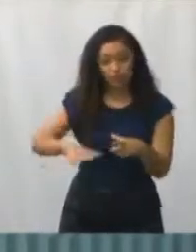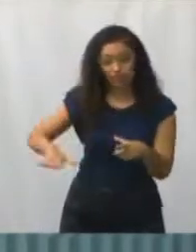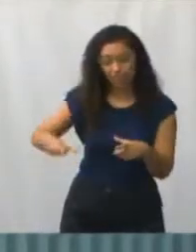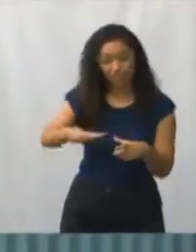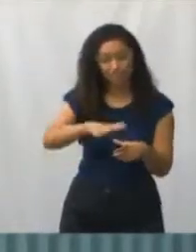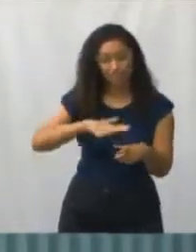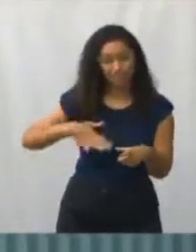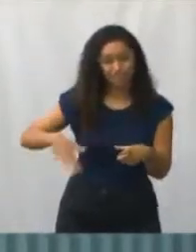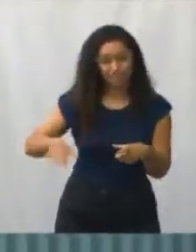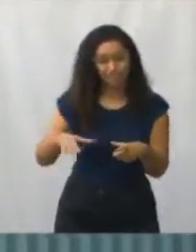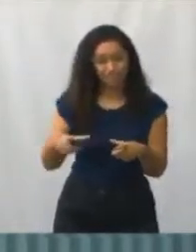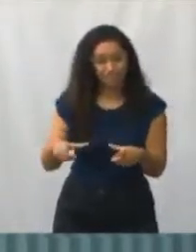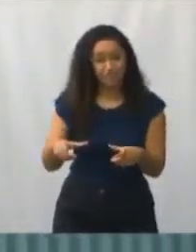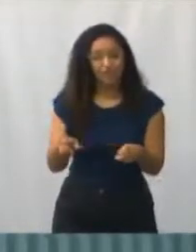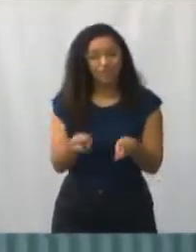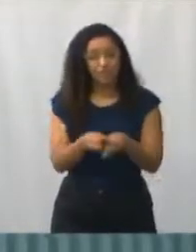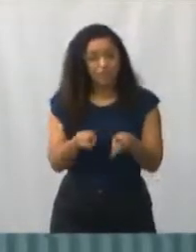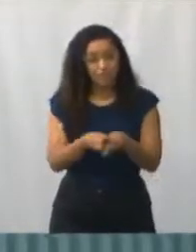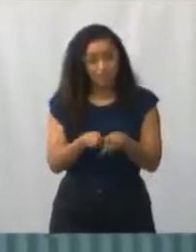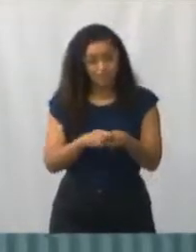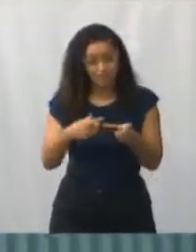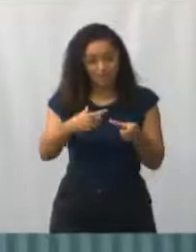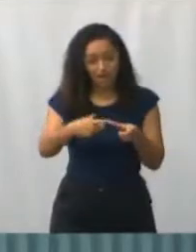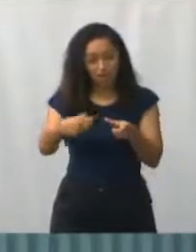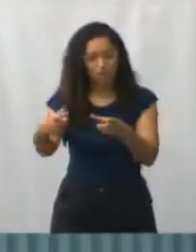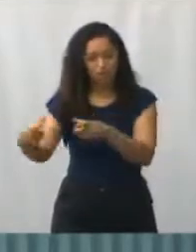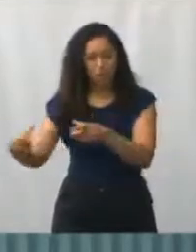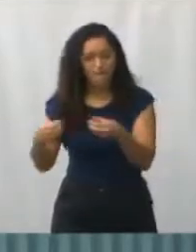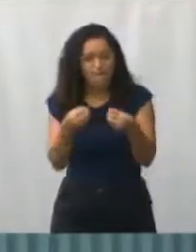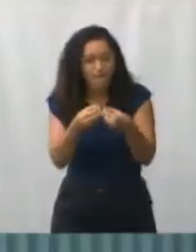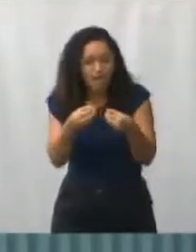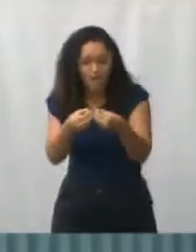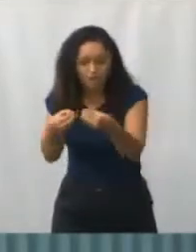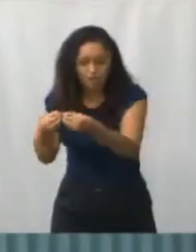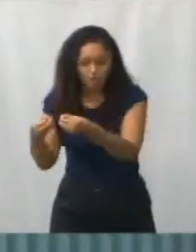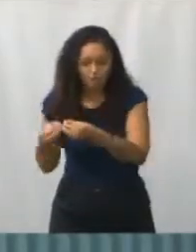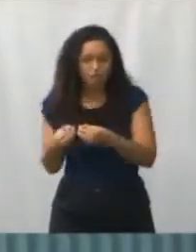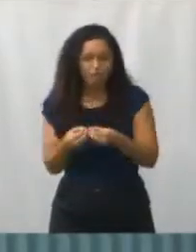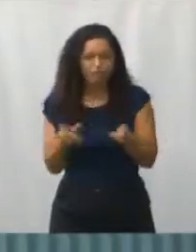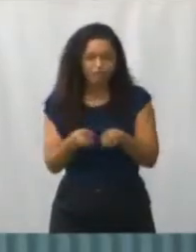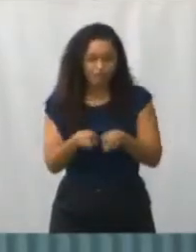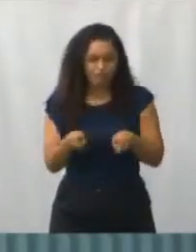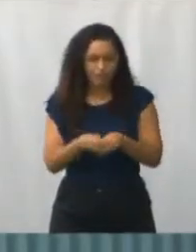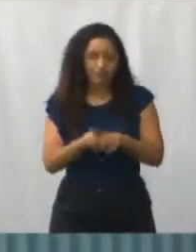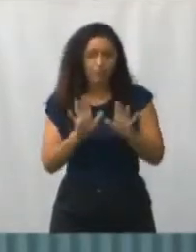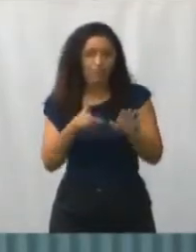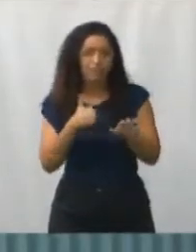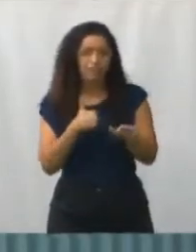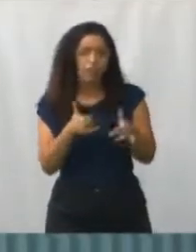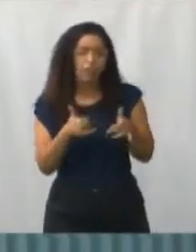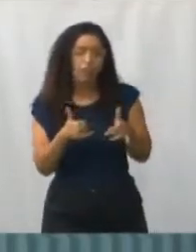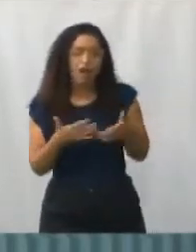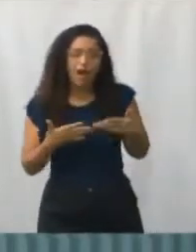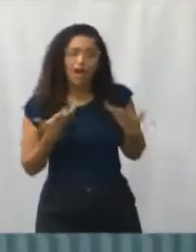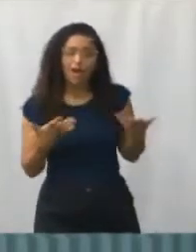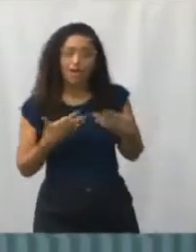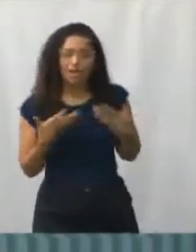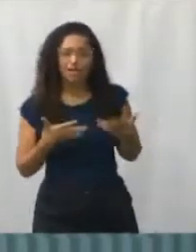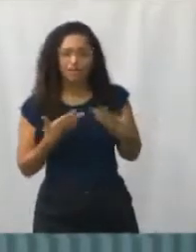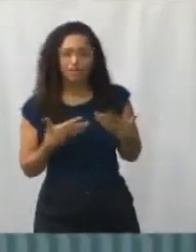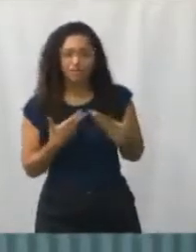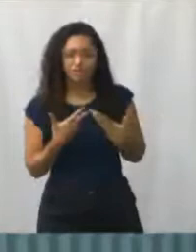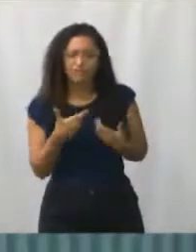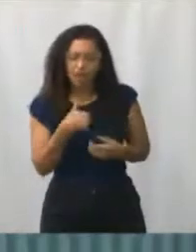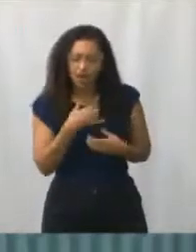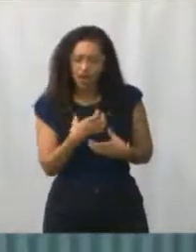como também bairros vizinhos. Mas o que nos deixou alegre, vereadora Cara, a senhora que tem contato com